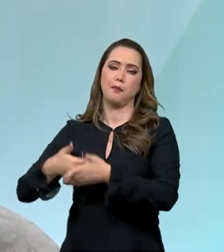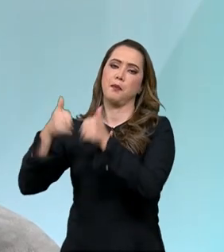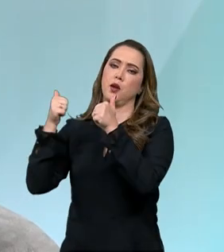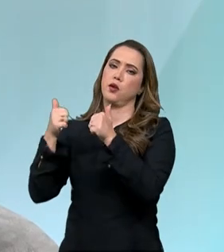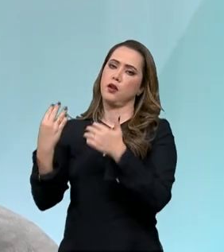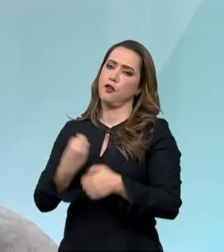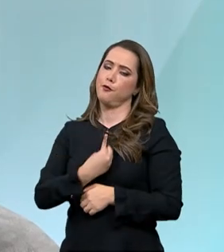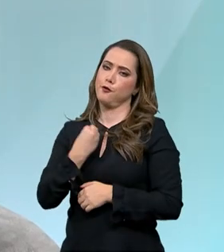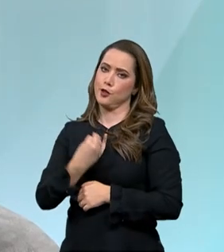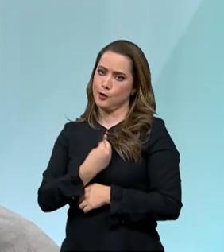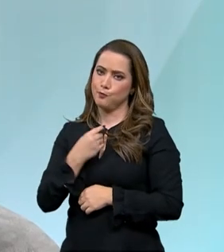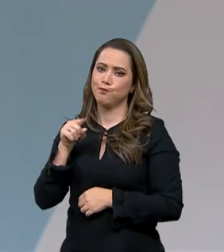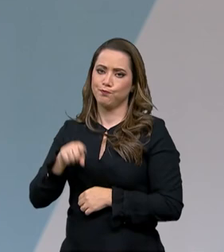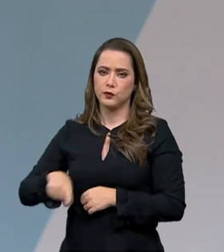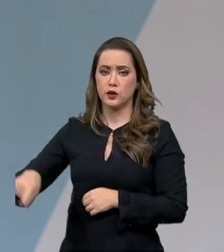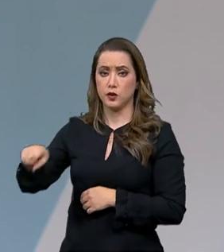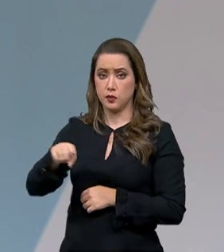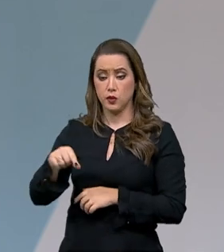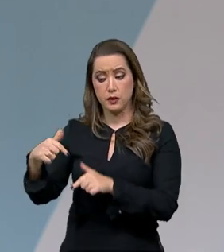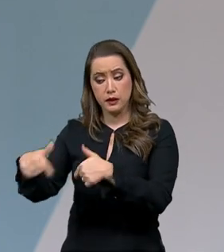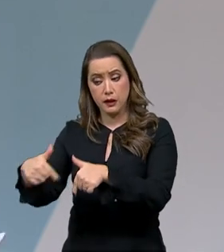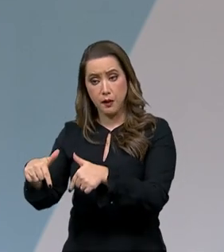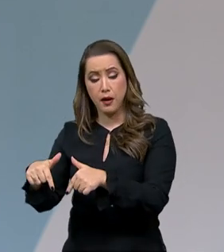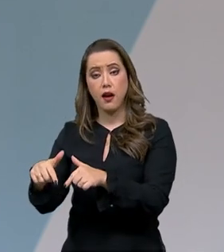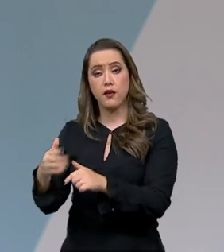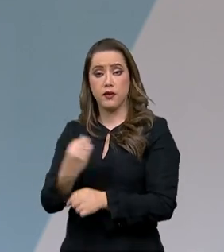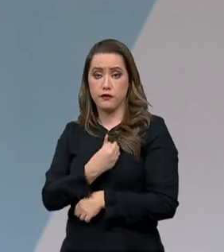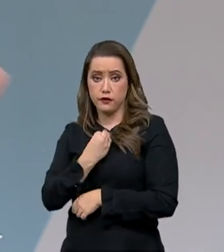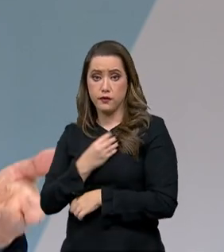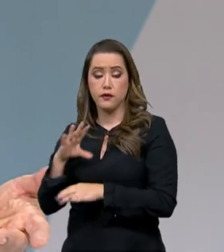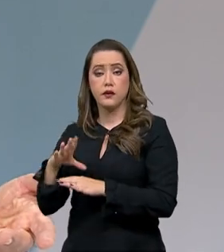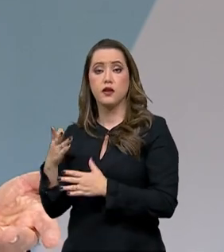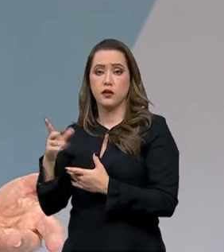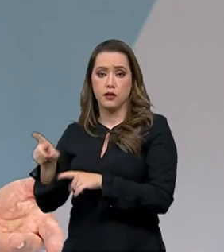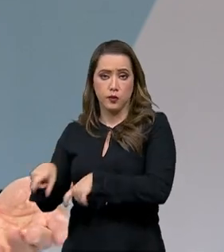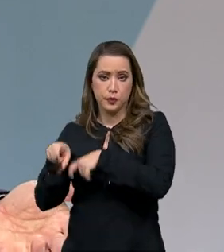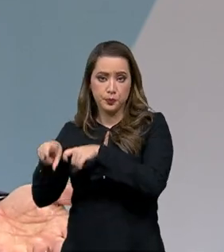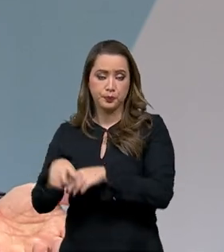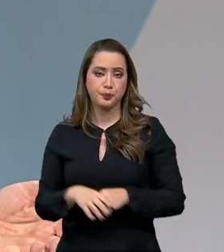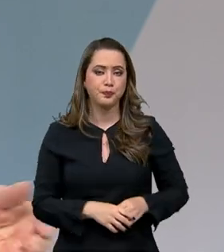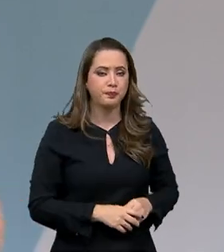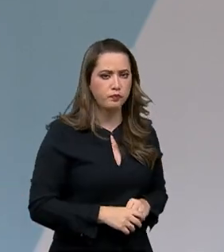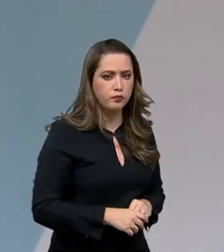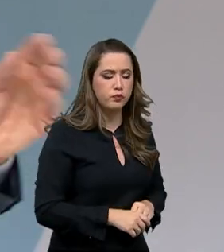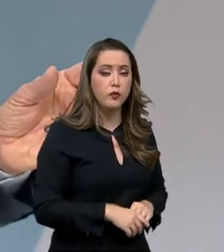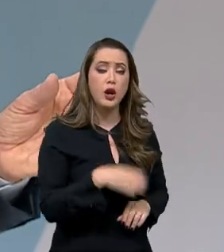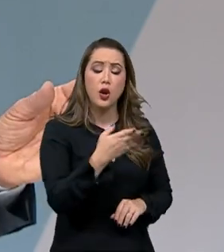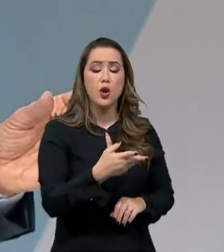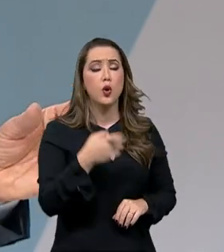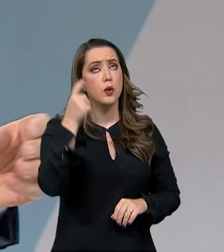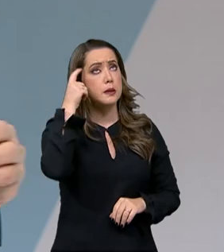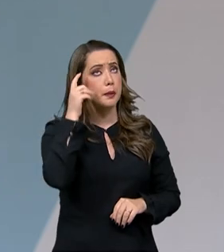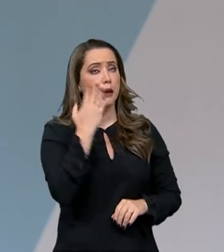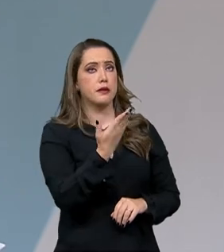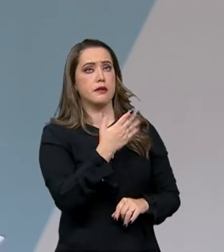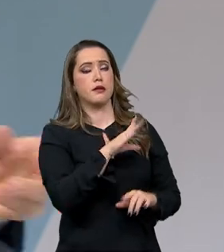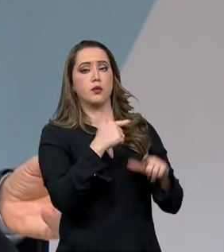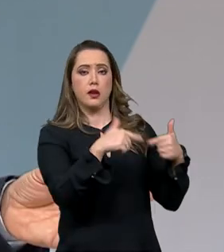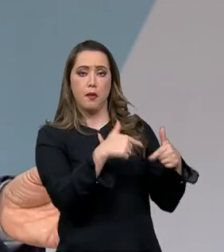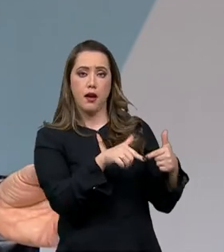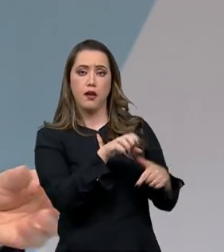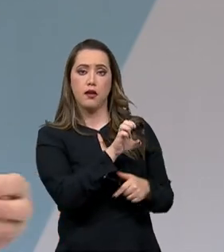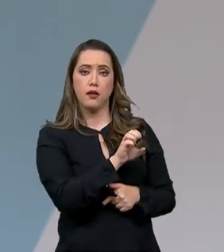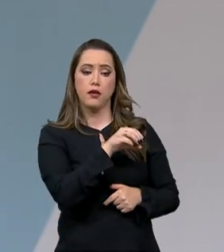qualidade de vida no campo. É, que quando se fala em o serviço prestado pela Embrapa, normalmente se pensa em